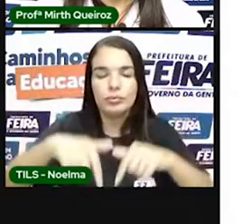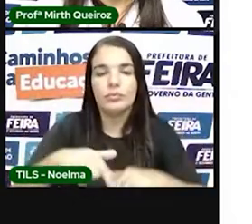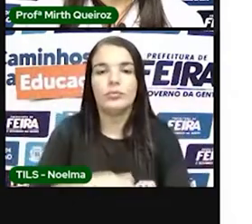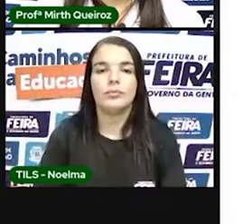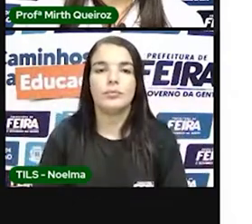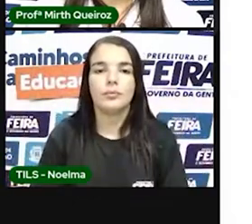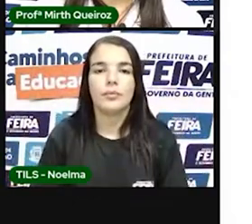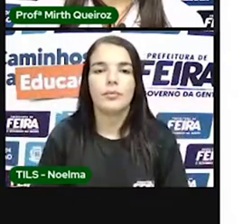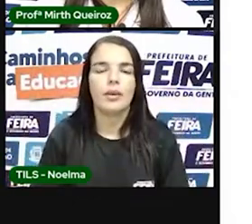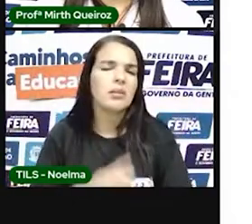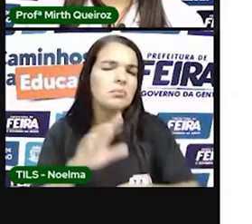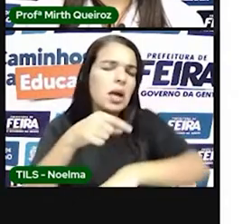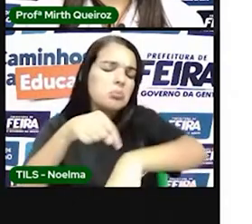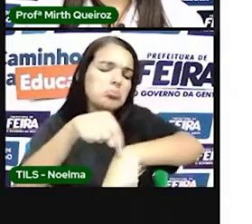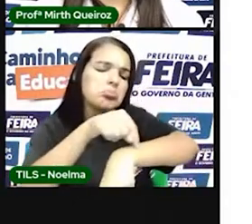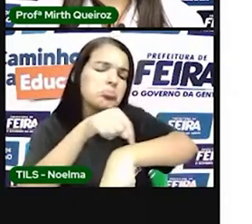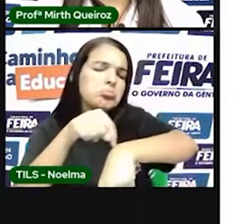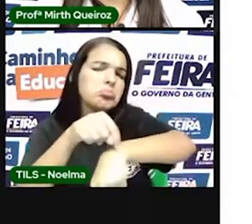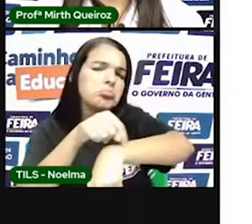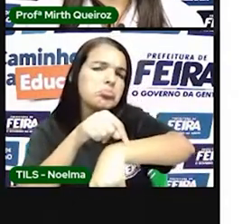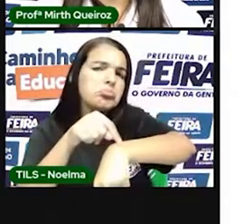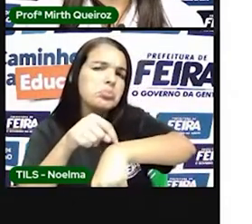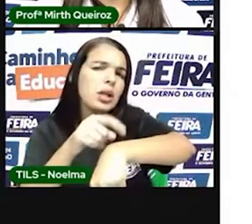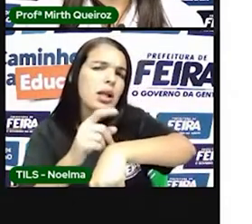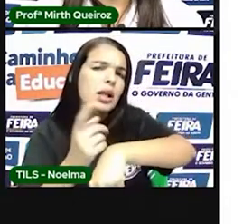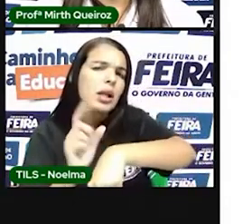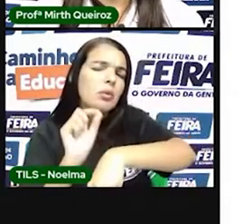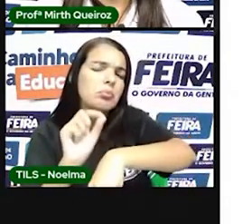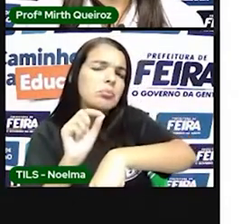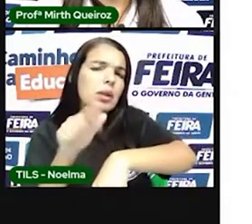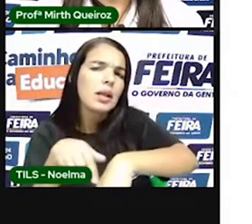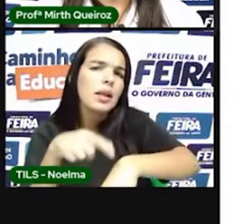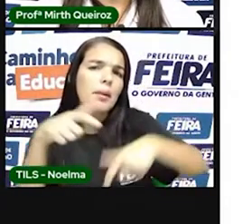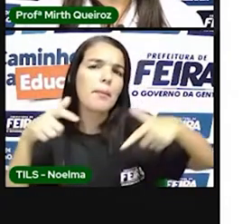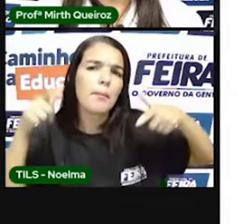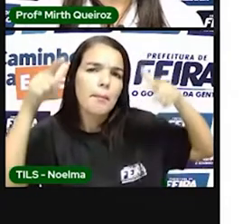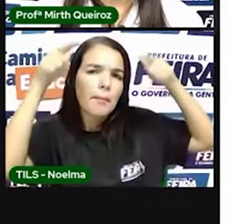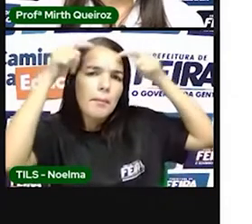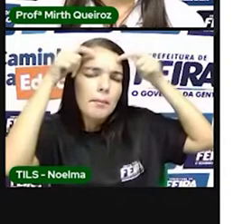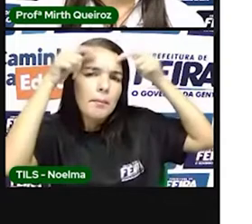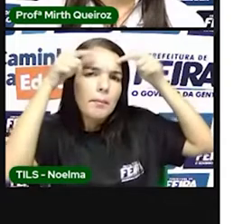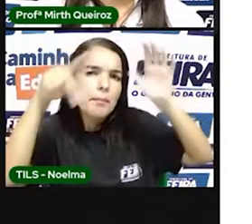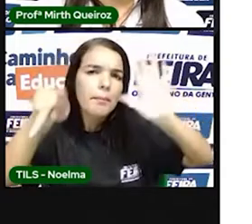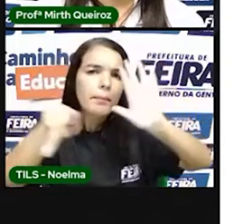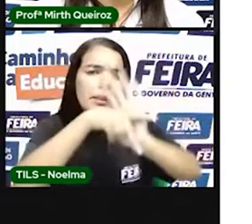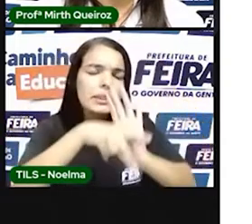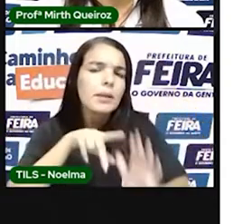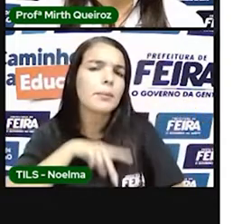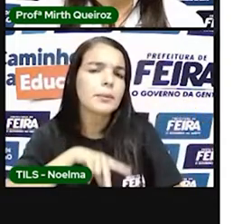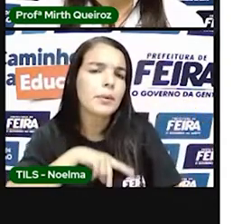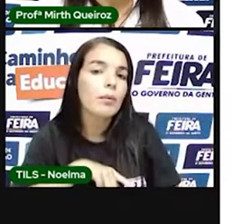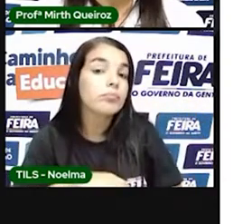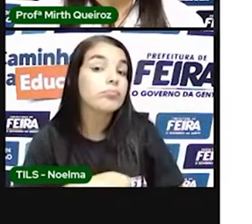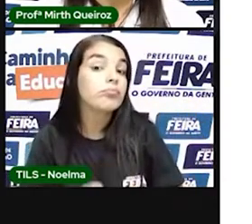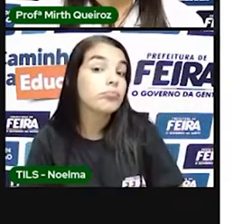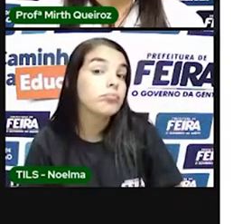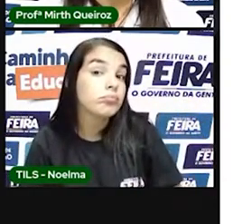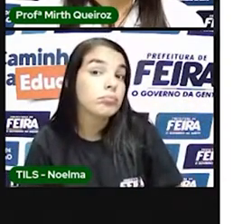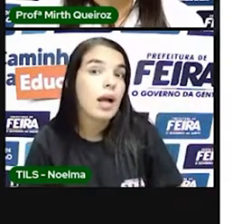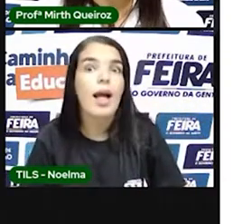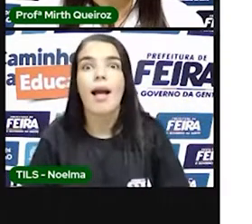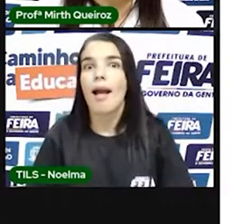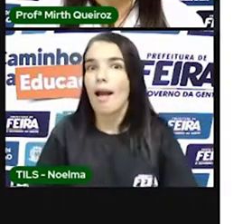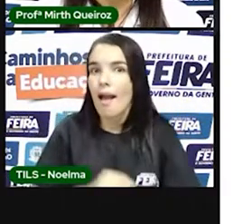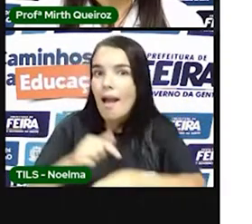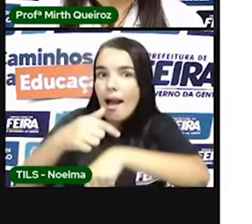Quanto tempo que durou o período colonial brasileiro? O período colonial durou